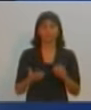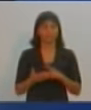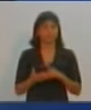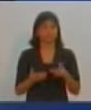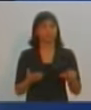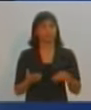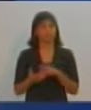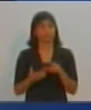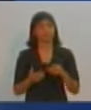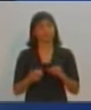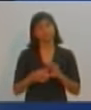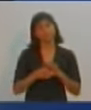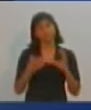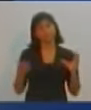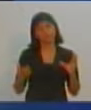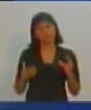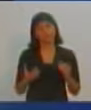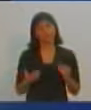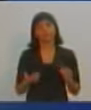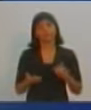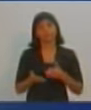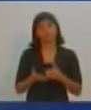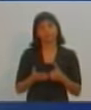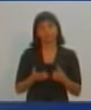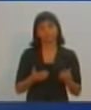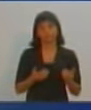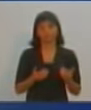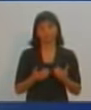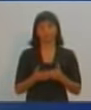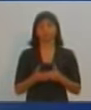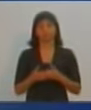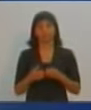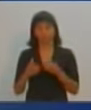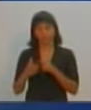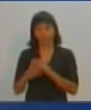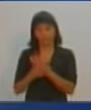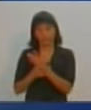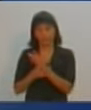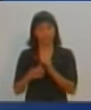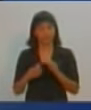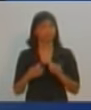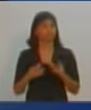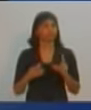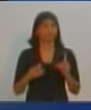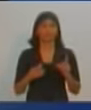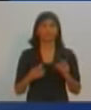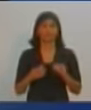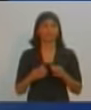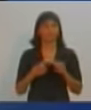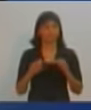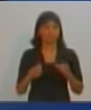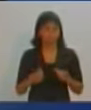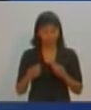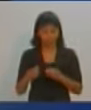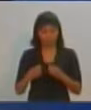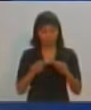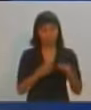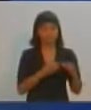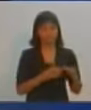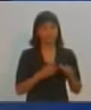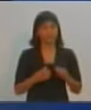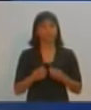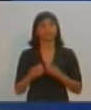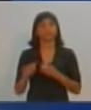sabemos que simplesmente o incentivo fiscal, que hoje o município não possui em Presidente Prudente, um plano de incentivo fiscal,